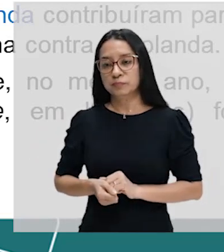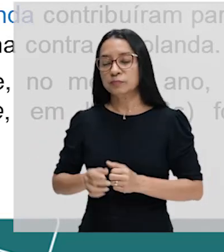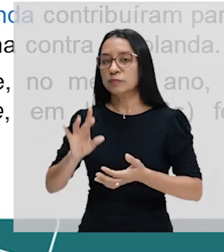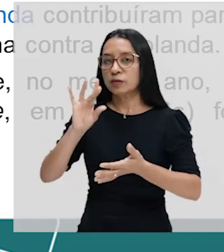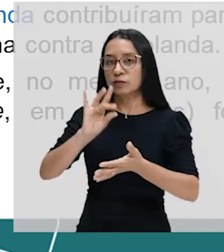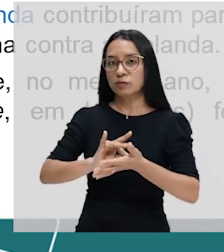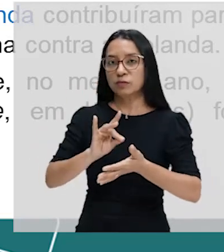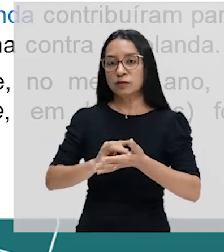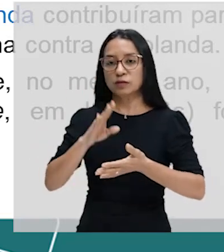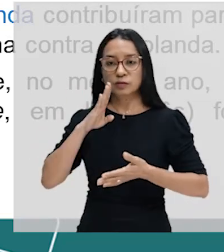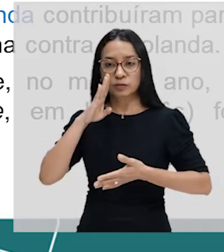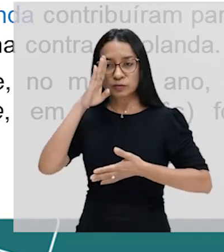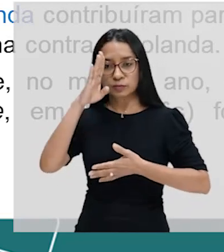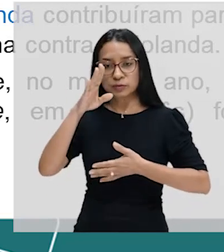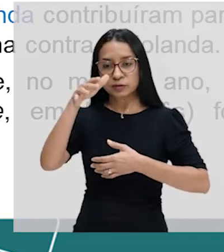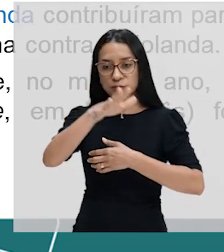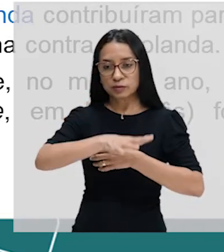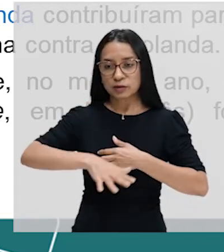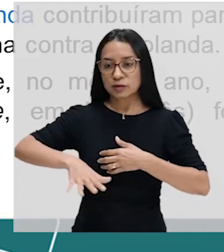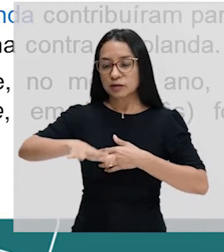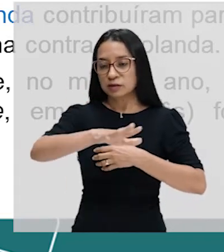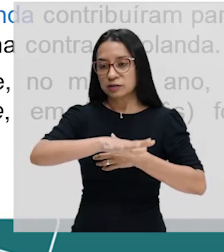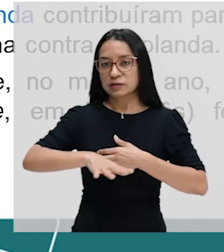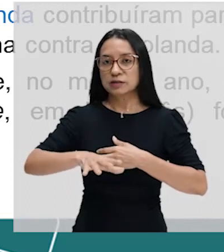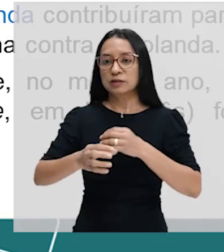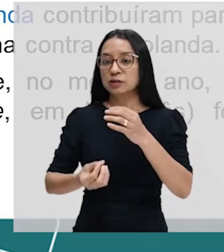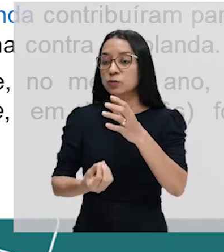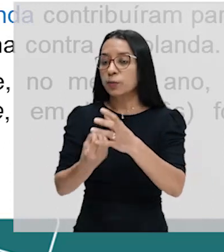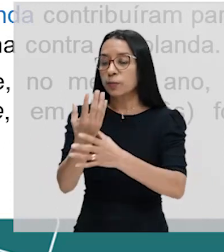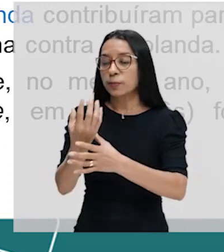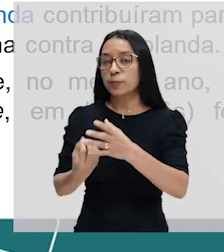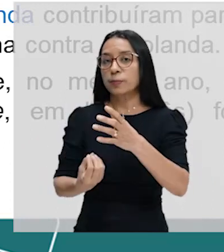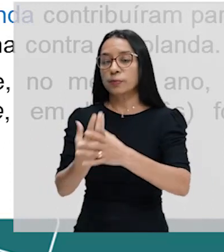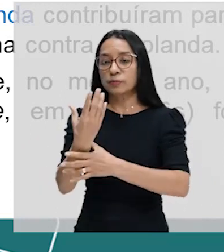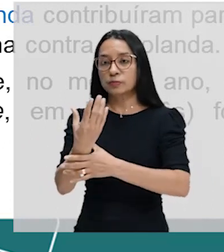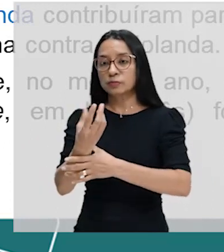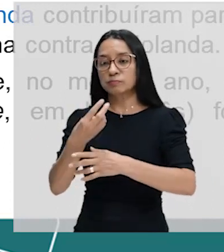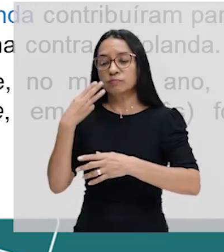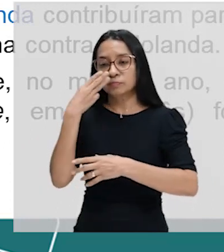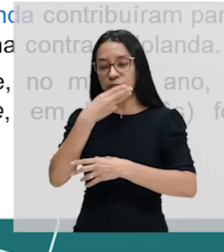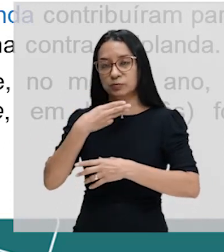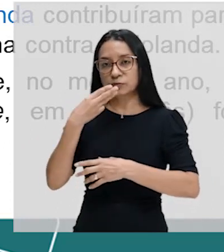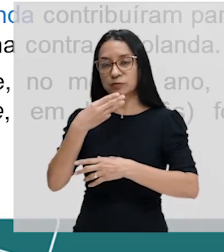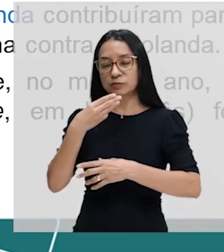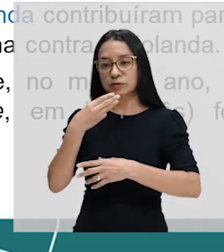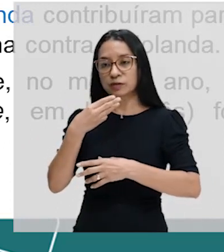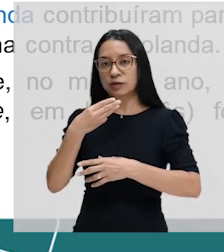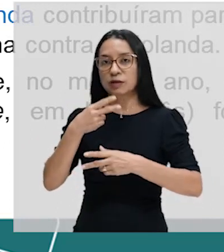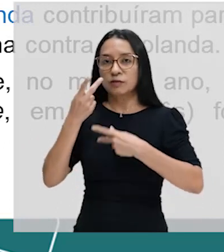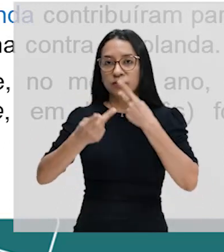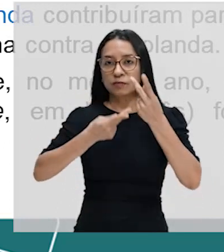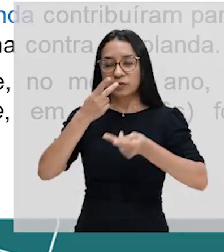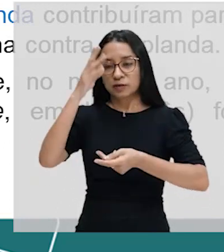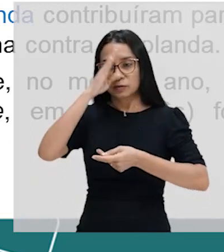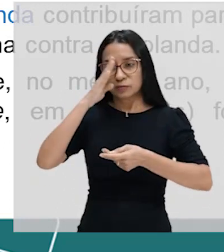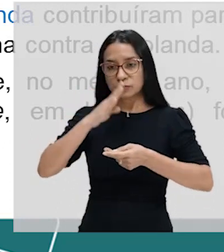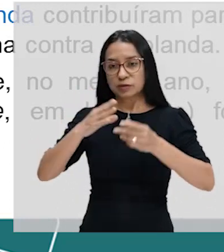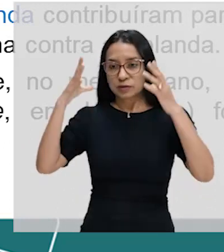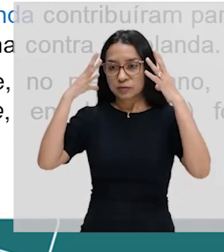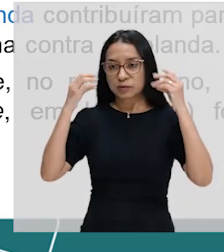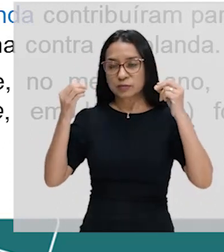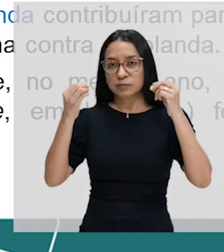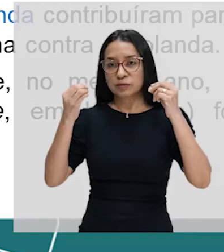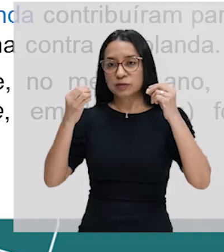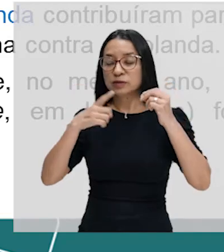das principais áreas produtoras de açúcar. quando você fala do Brasil holandês, é um Brasil que visa estabelecer,